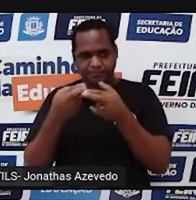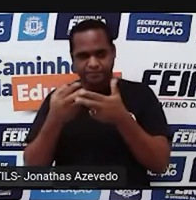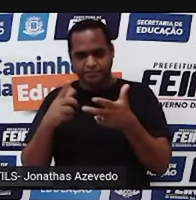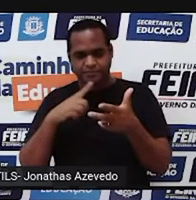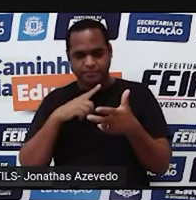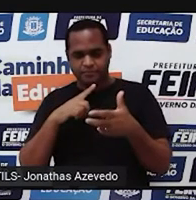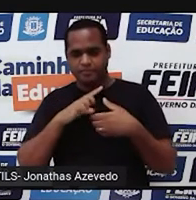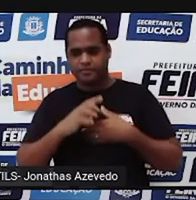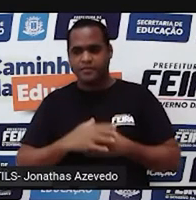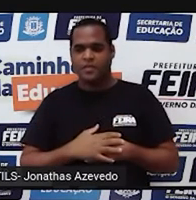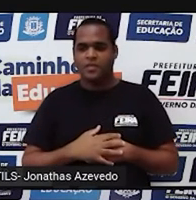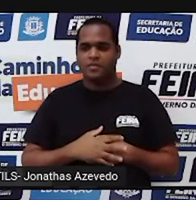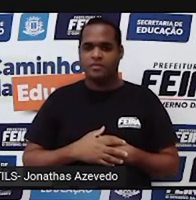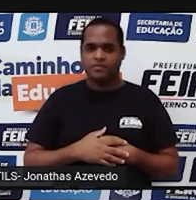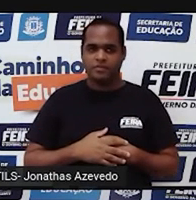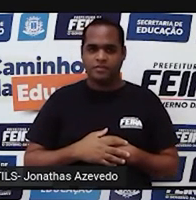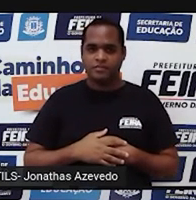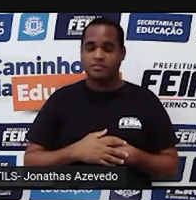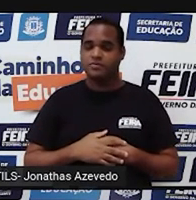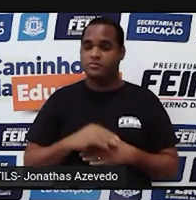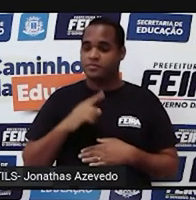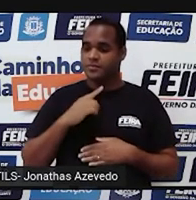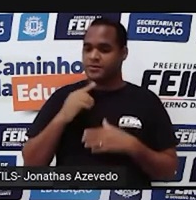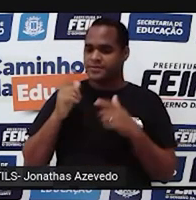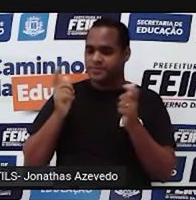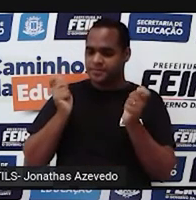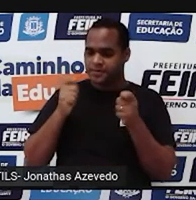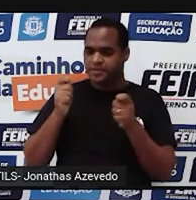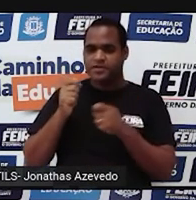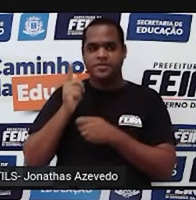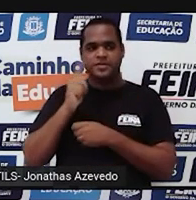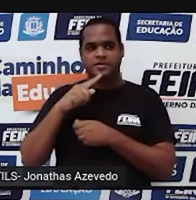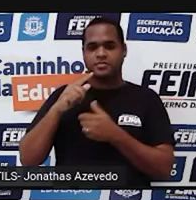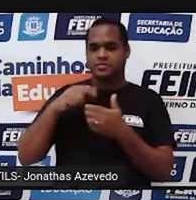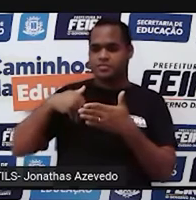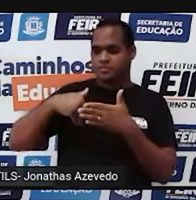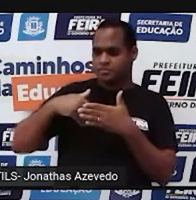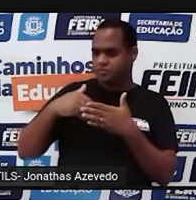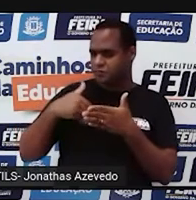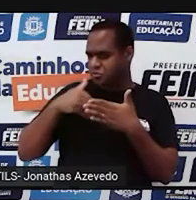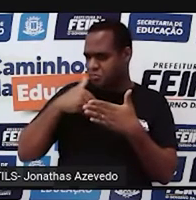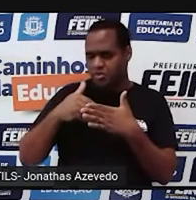número de jogos de um time de futebol em um determinado campeonato